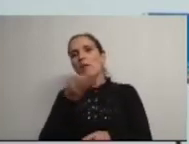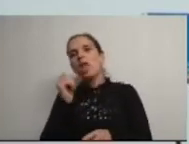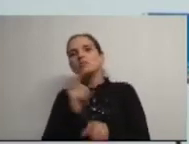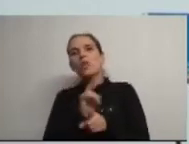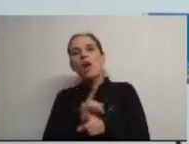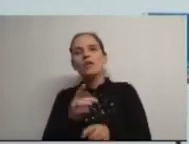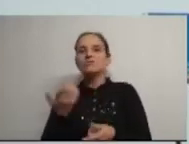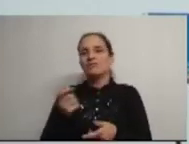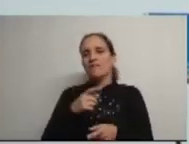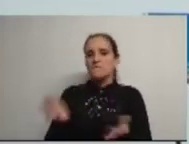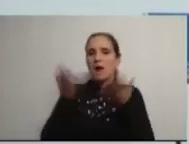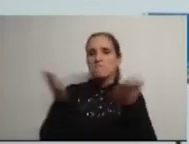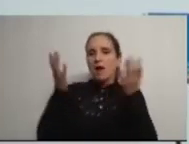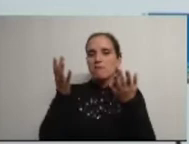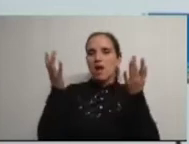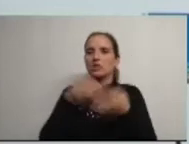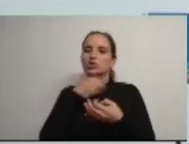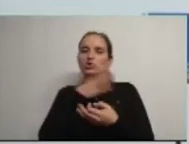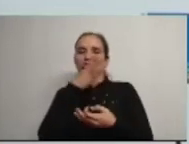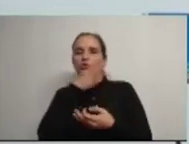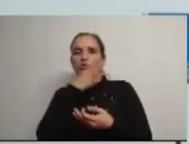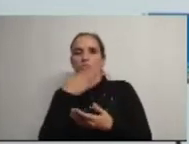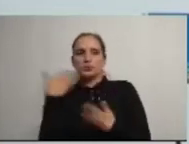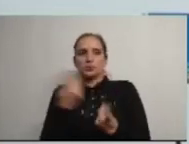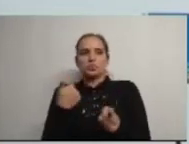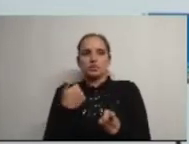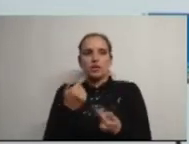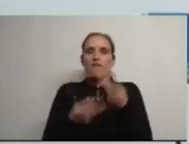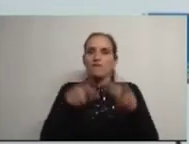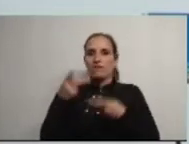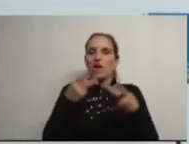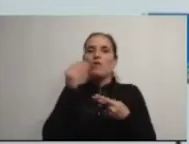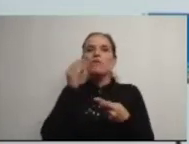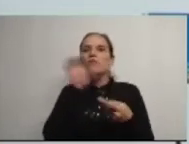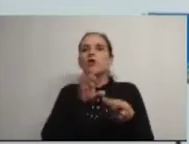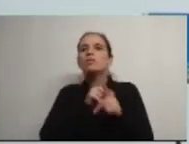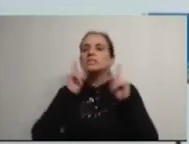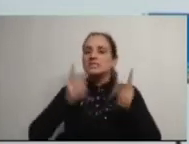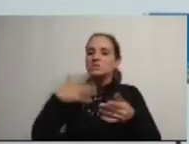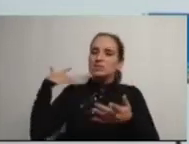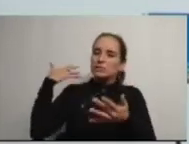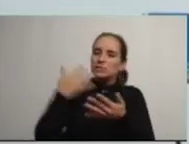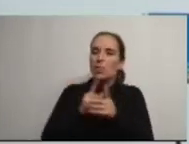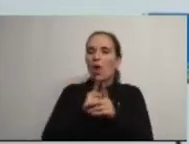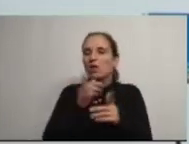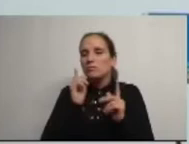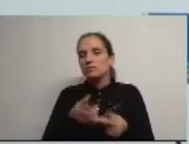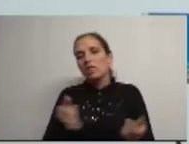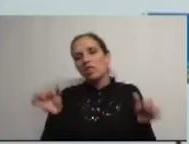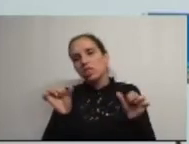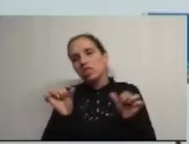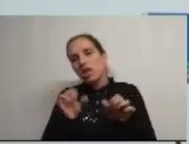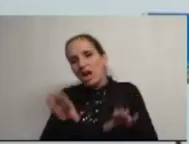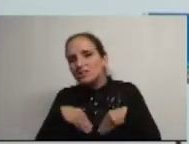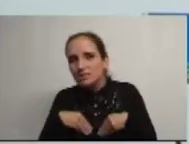de propaganda e de discursos redondos avaliar pela forma como tem vindo a perder o fulgor inicial e a conformar-se com o insucesso do seu